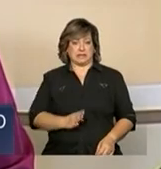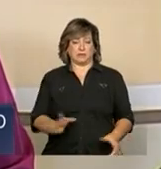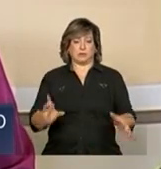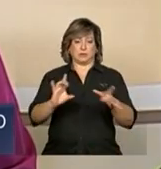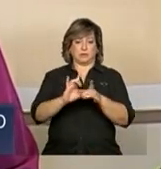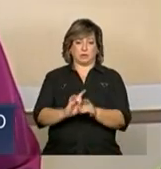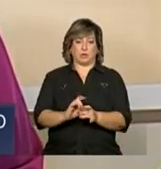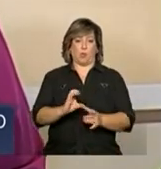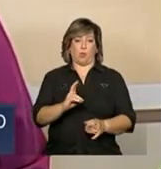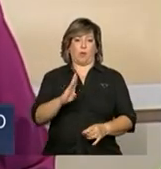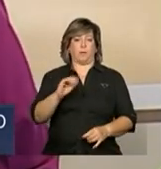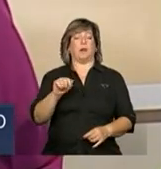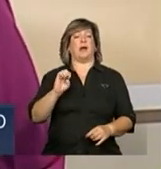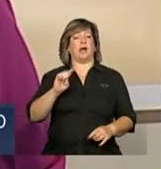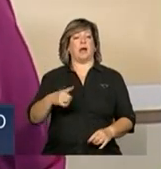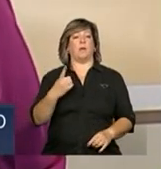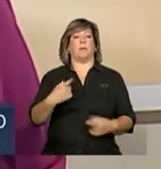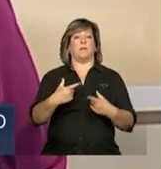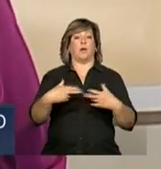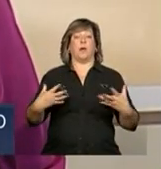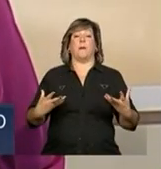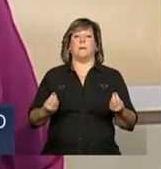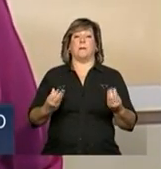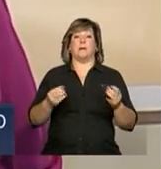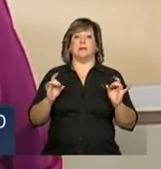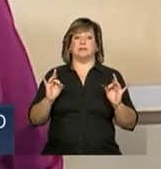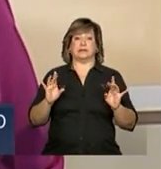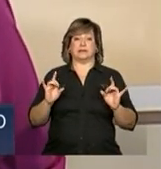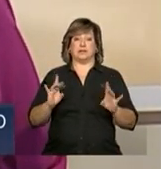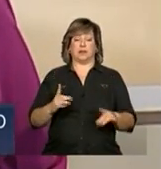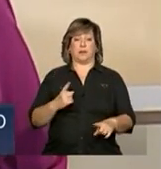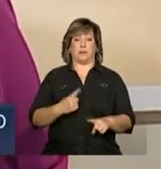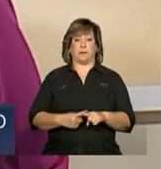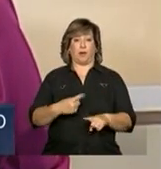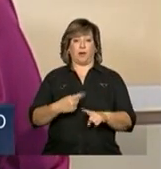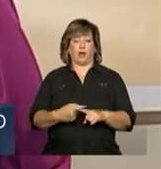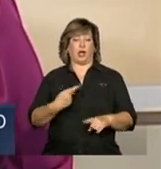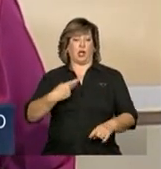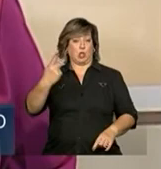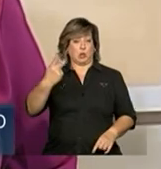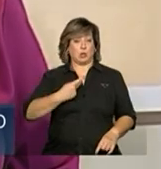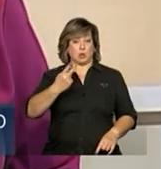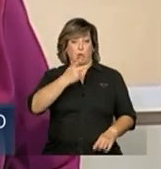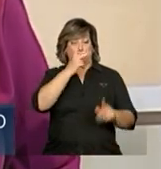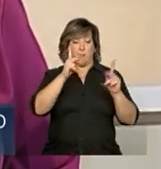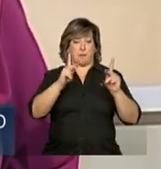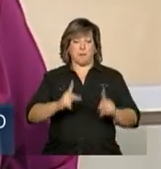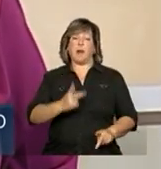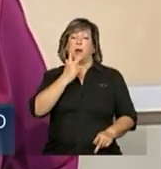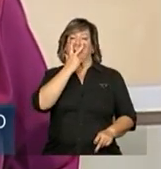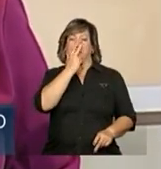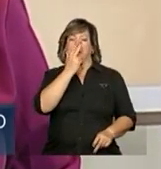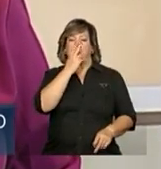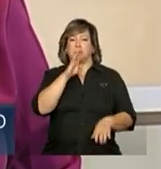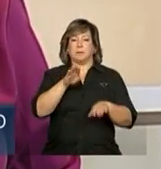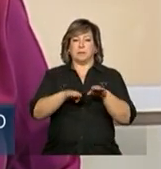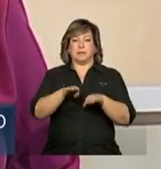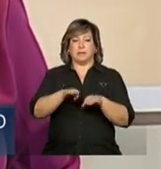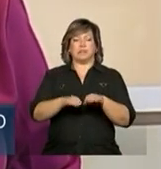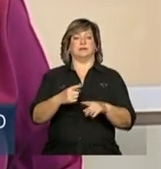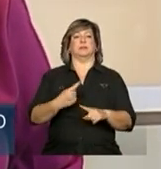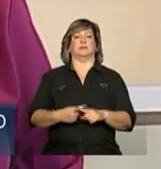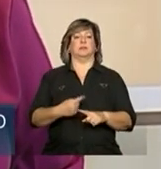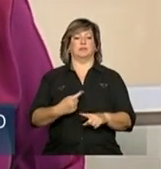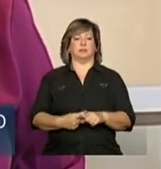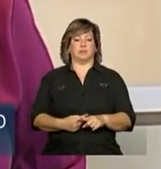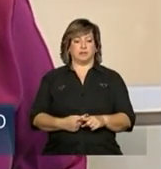porque os brasileiros e os cubanos nos parecemos. nos parecemos em la impronta,